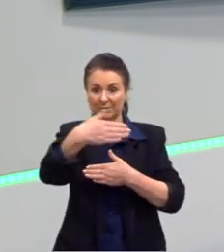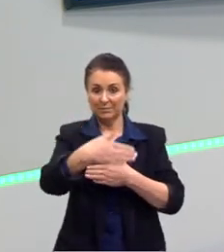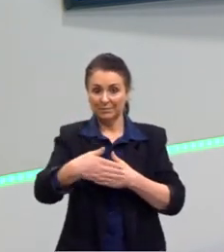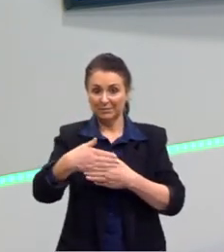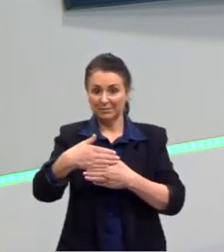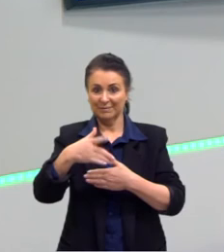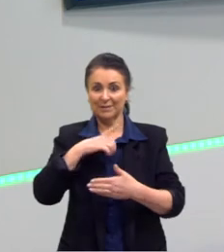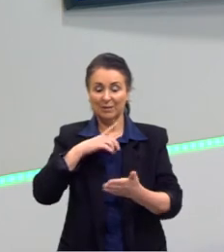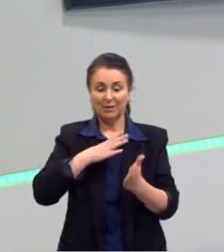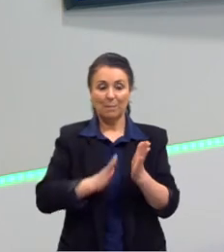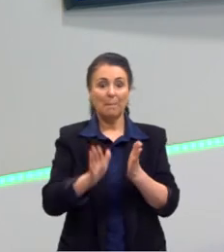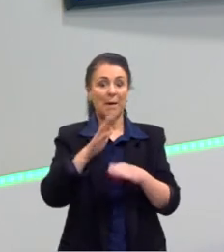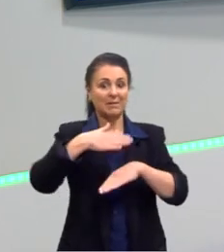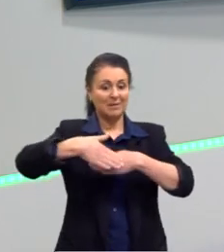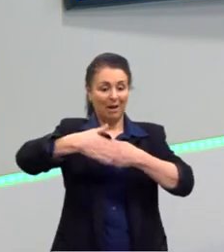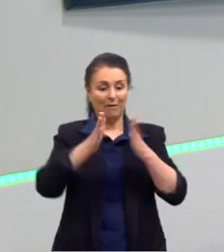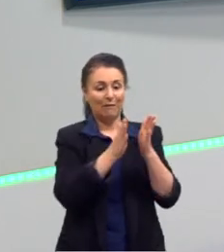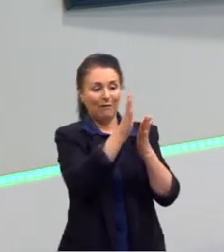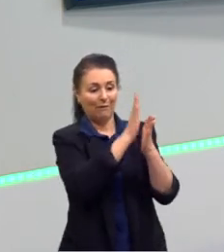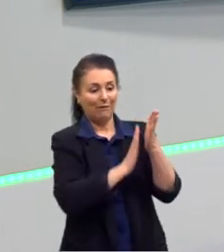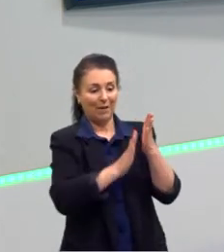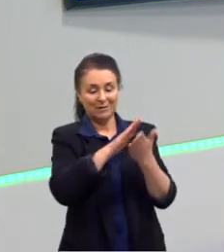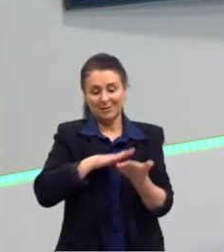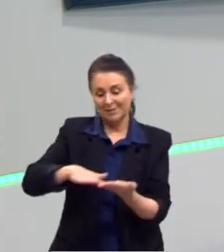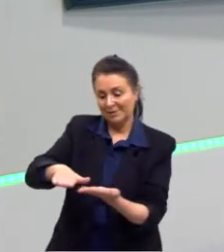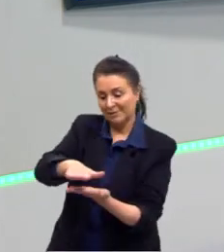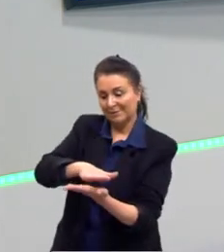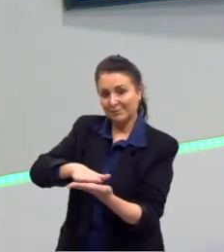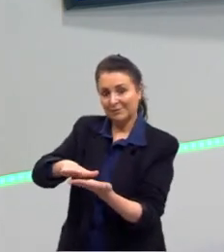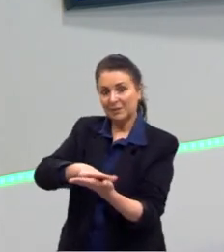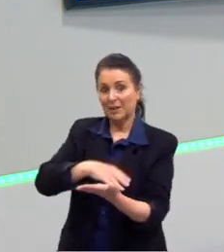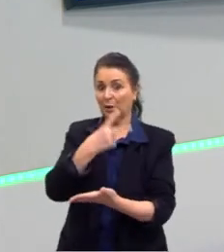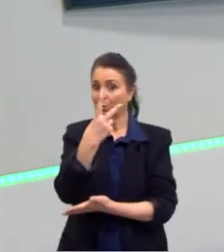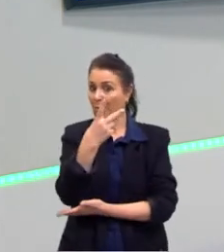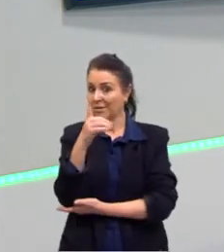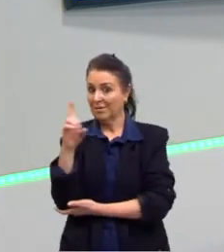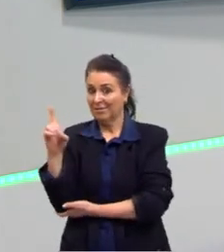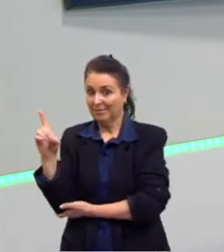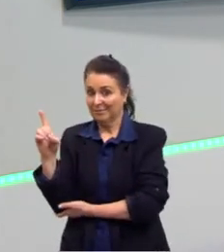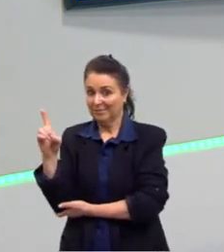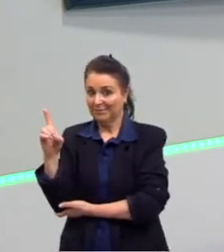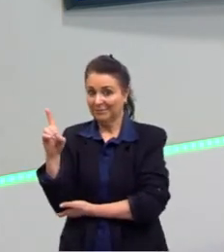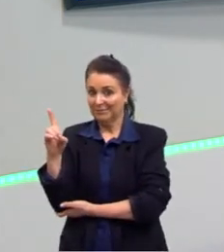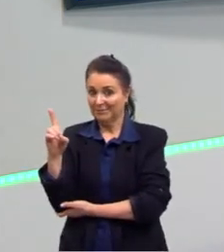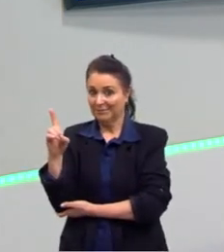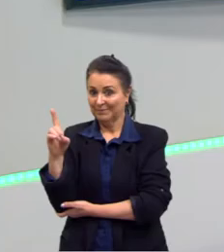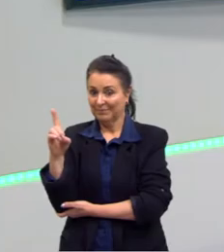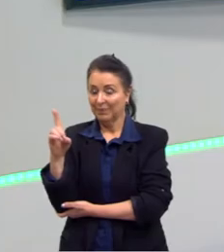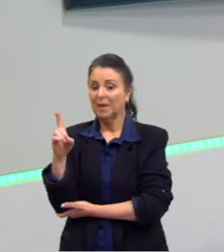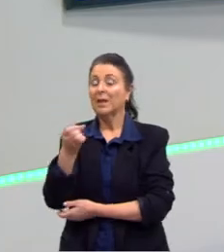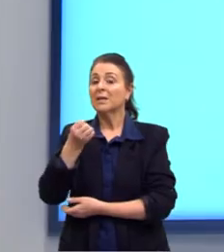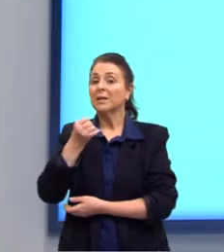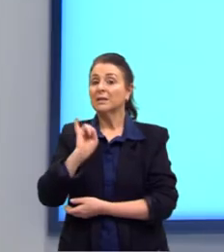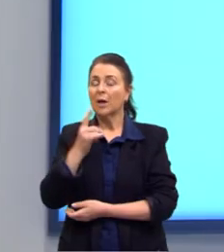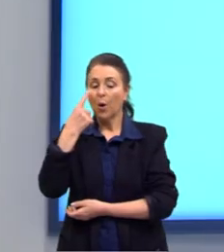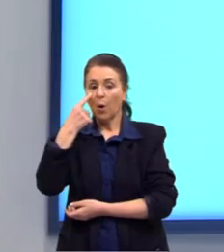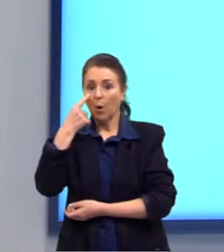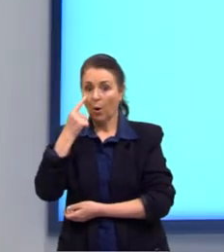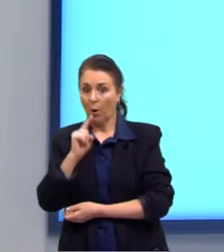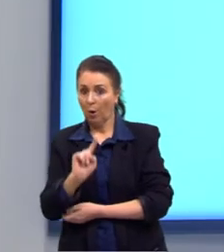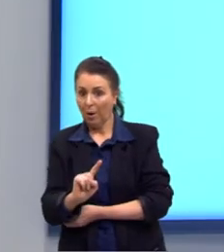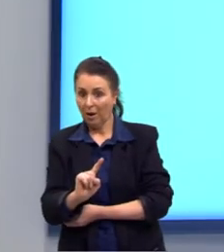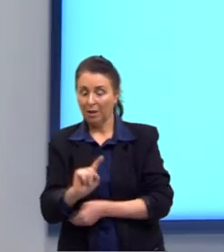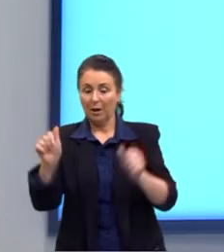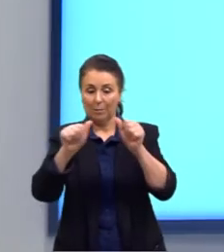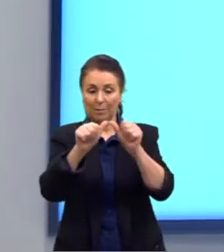ali nas faces, elas são figuras que possuem duas dimensões, né? Se nós olharmos para a nossa